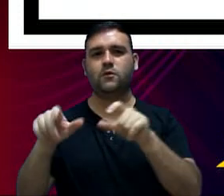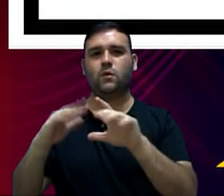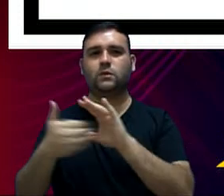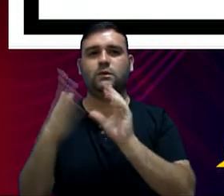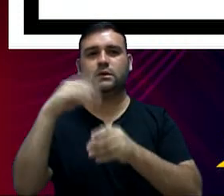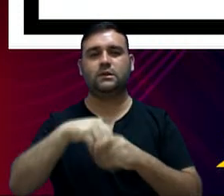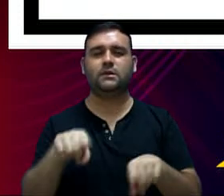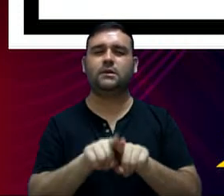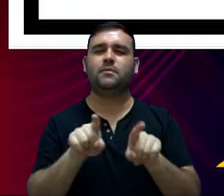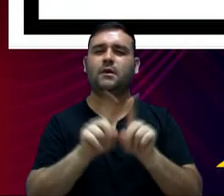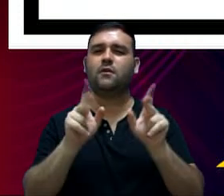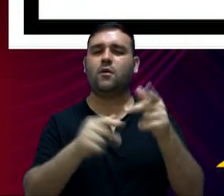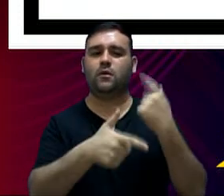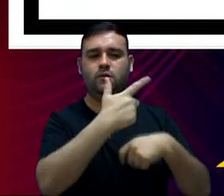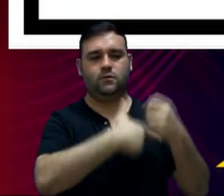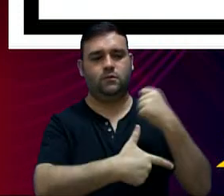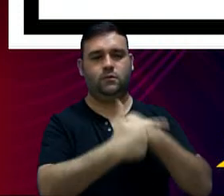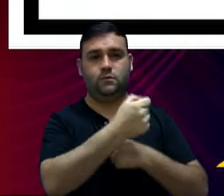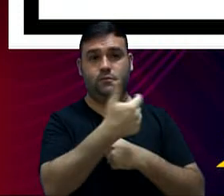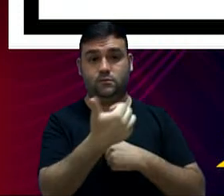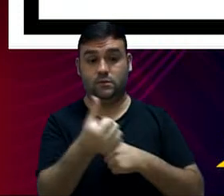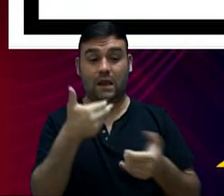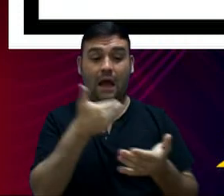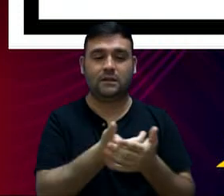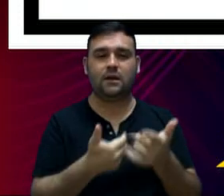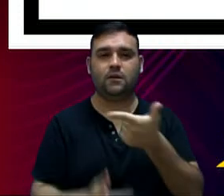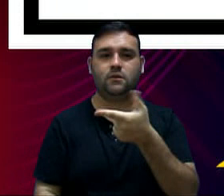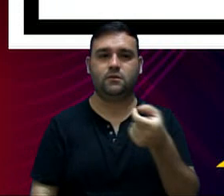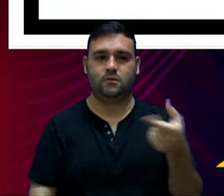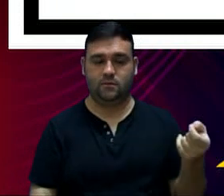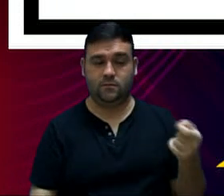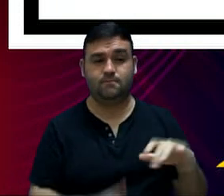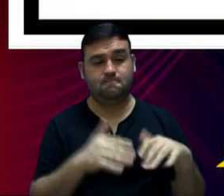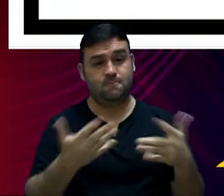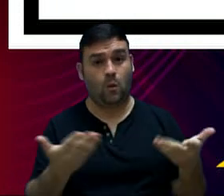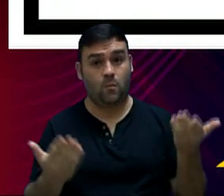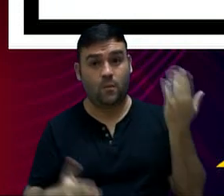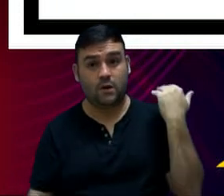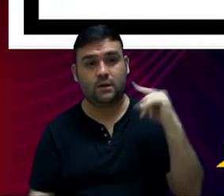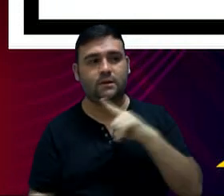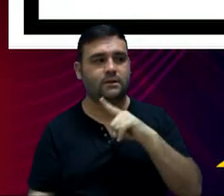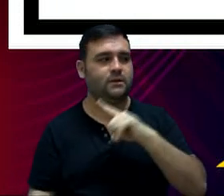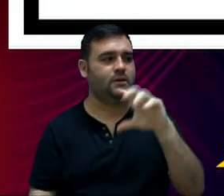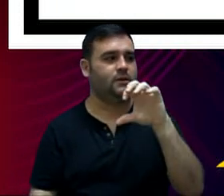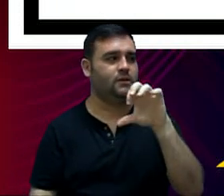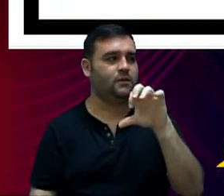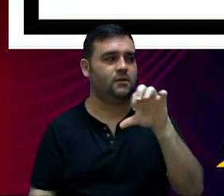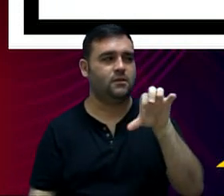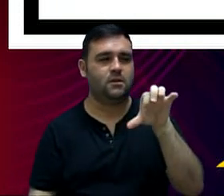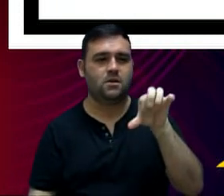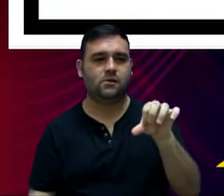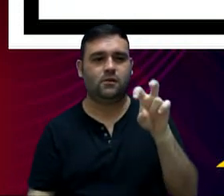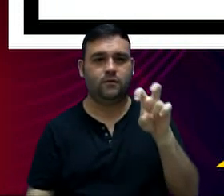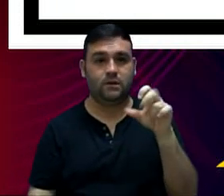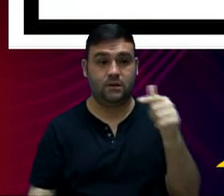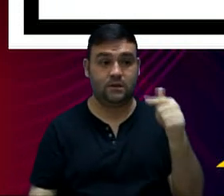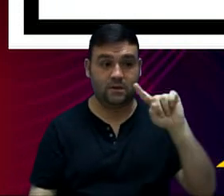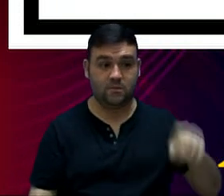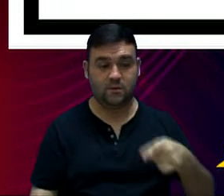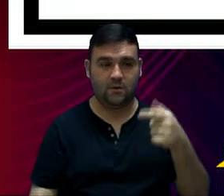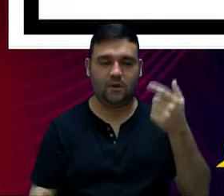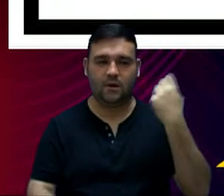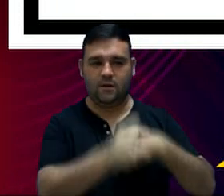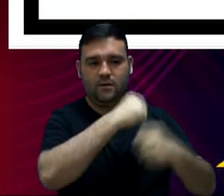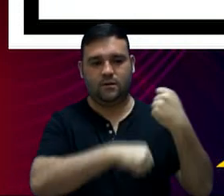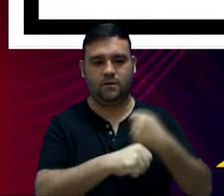desde 2016 até 2020. Então, tivemos 957 milhões em